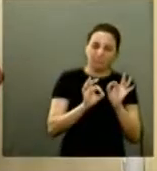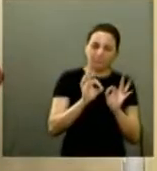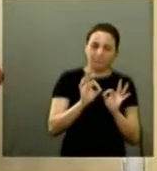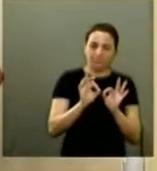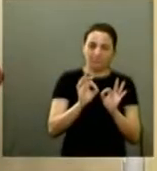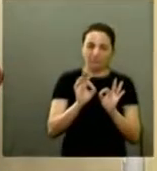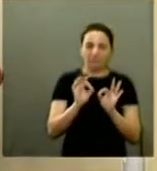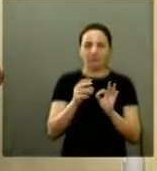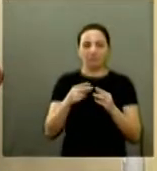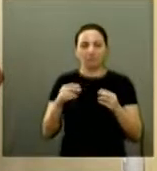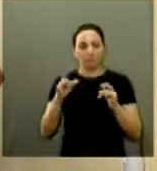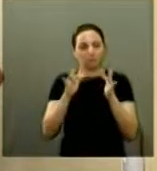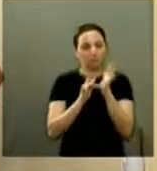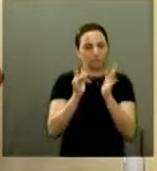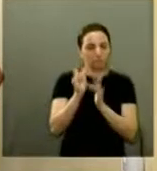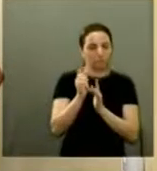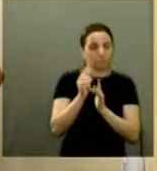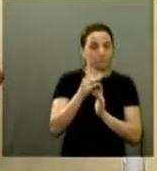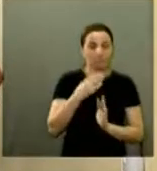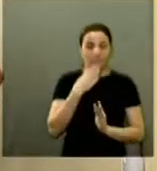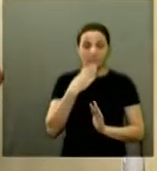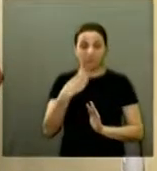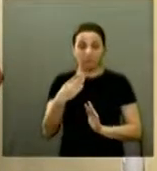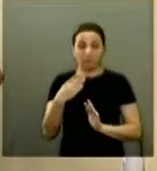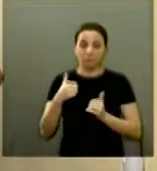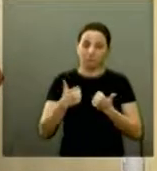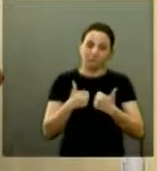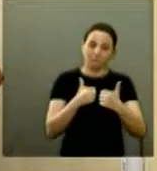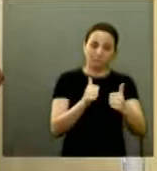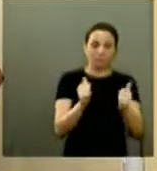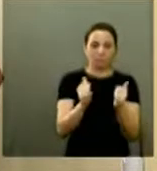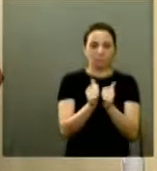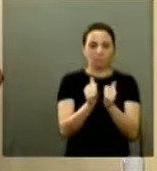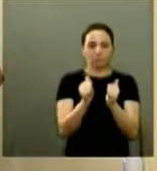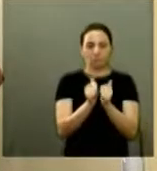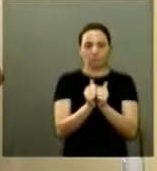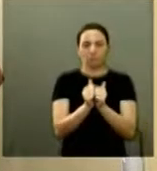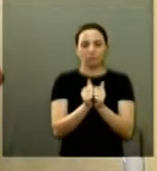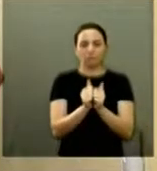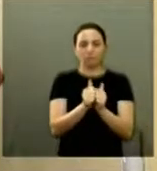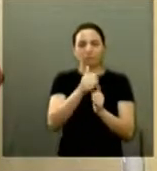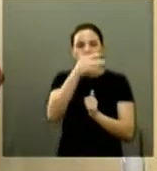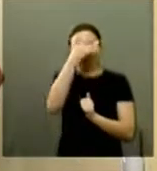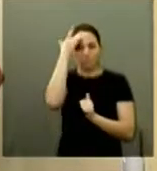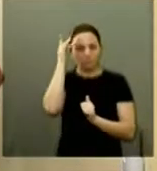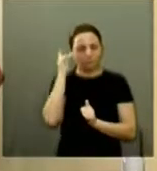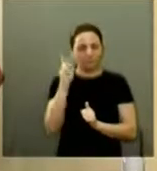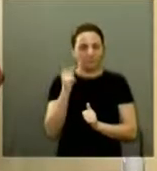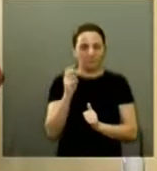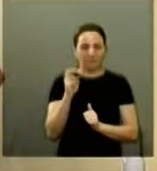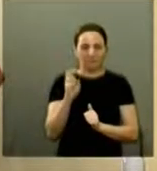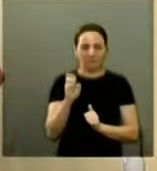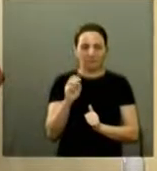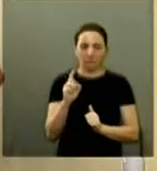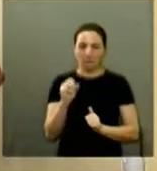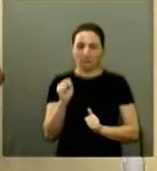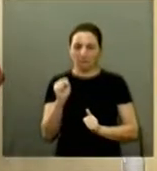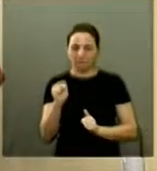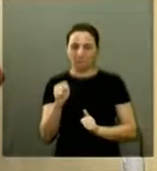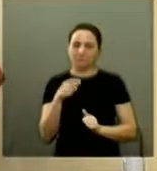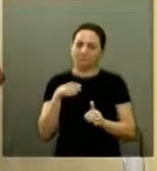mandaram seus discípulos, junto com alguns partidários de Herodes, para perguntar.